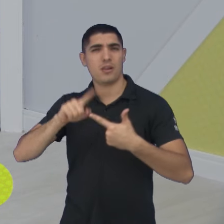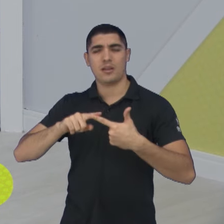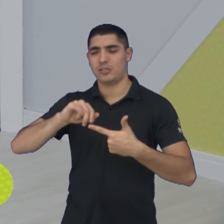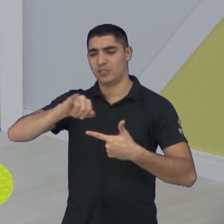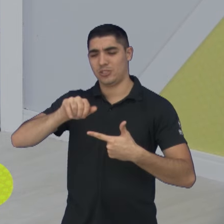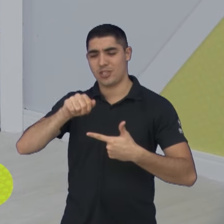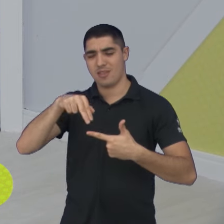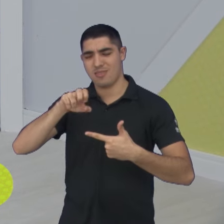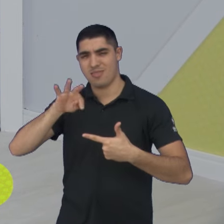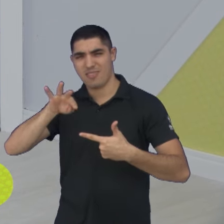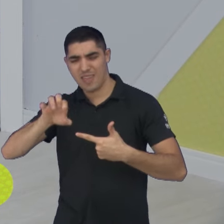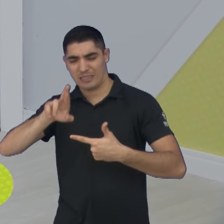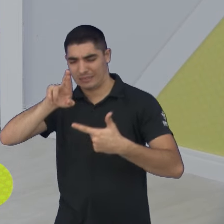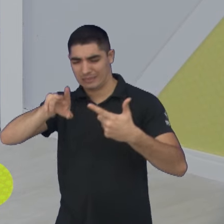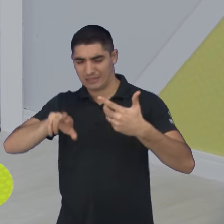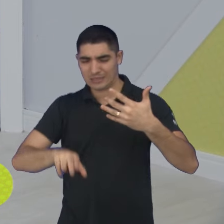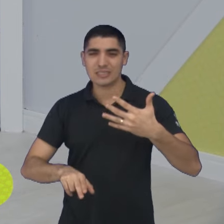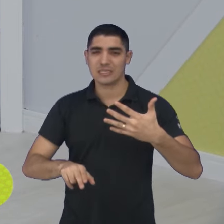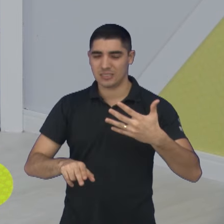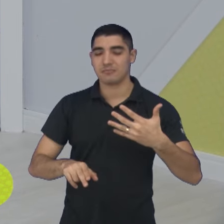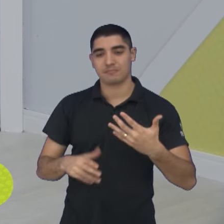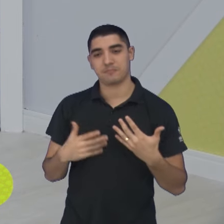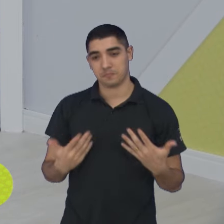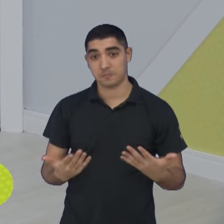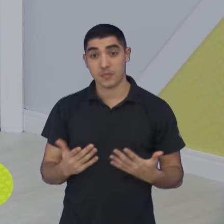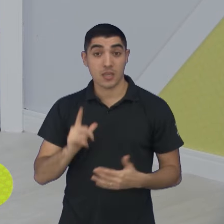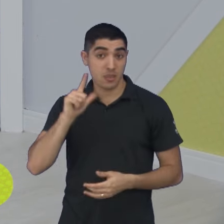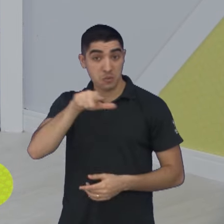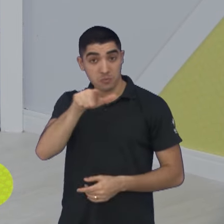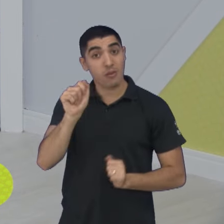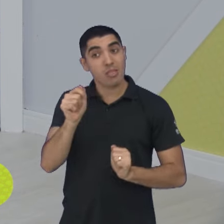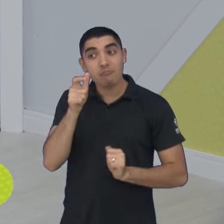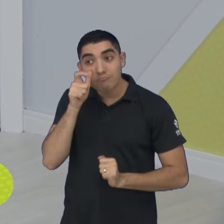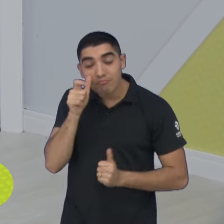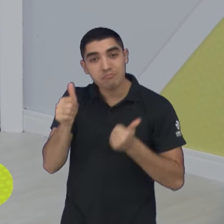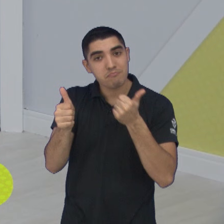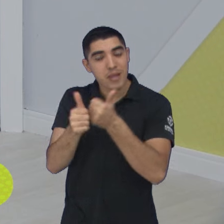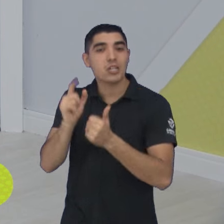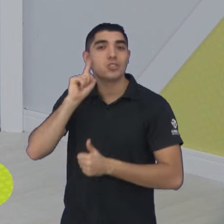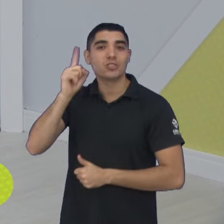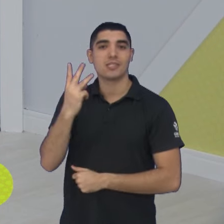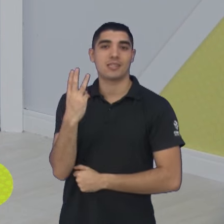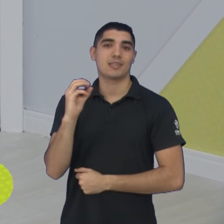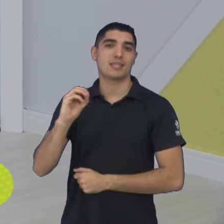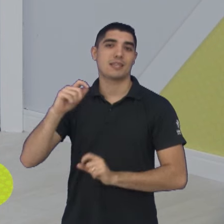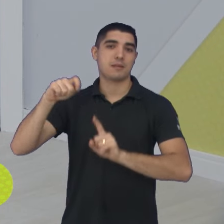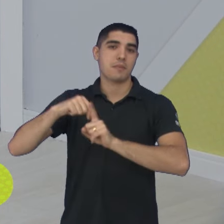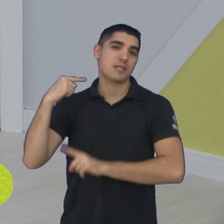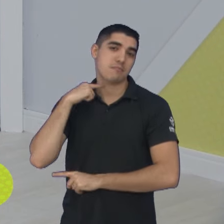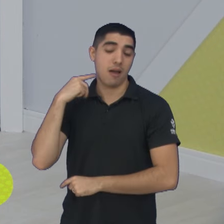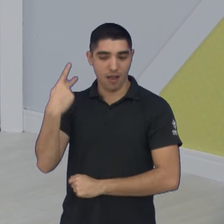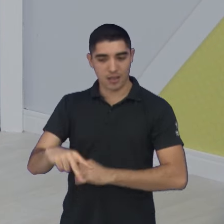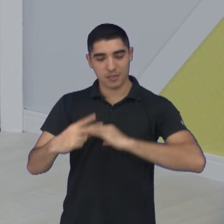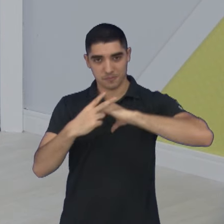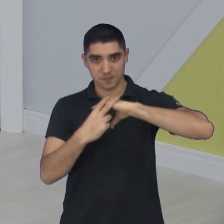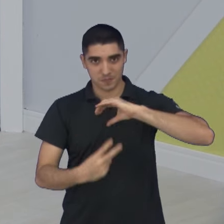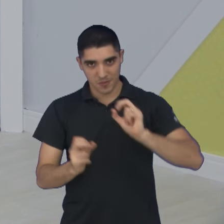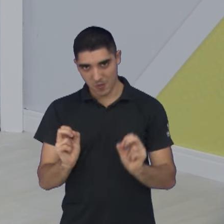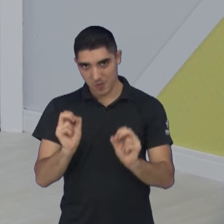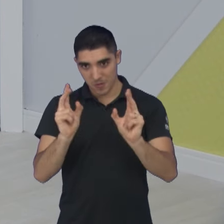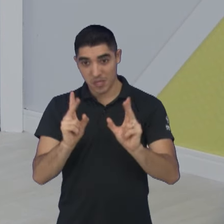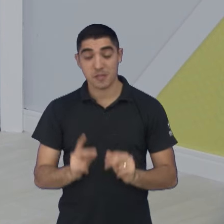Alessandra e Ruth e todas elas. E você vai poder ver de pertinho, próximo dia 30 aqui na Arena Farmaconte, tá certo?